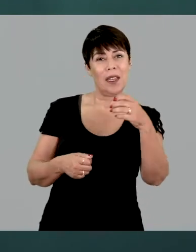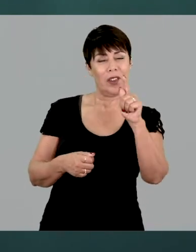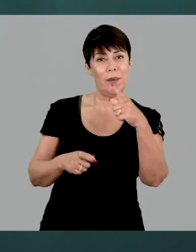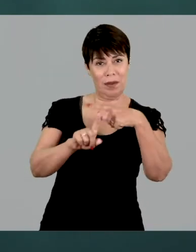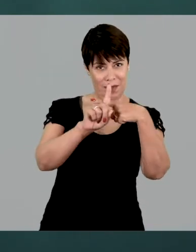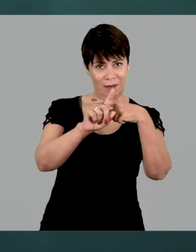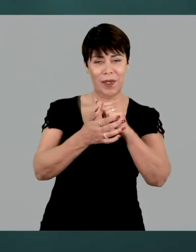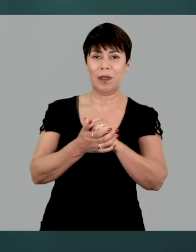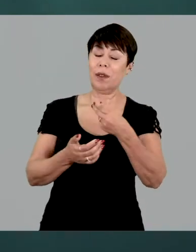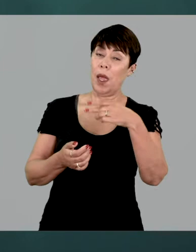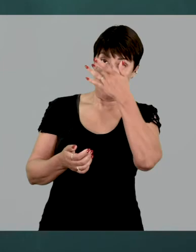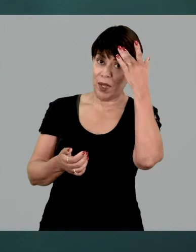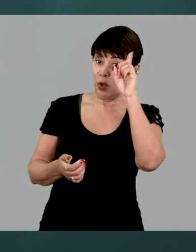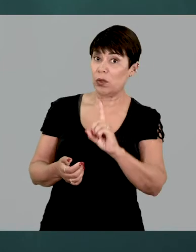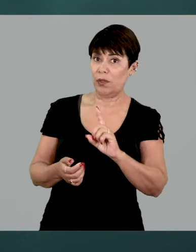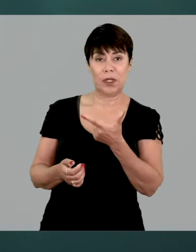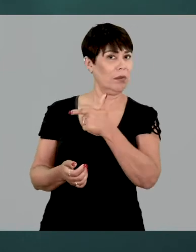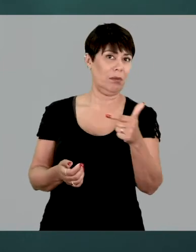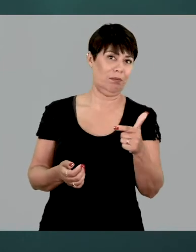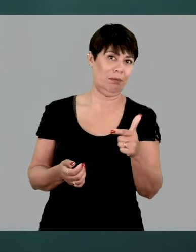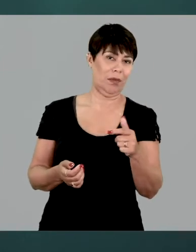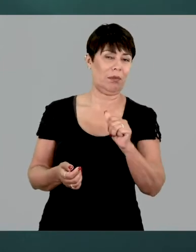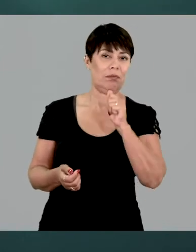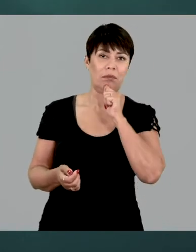trans. Pessoa com deficiência ainda não existe.